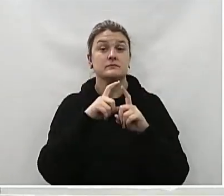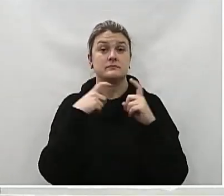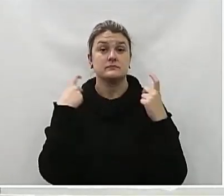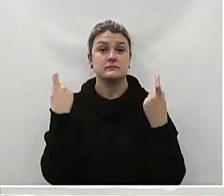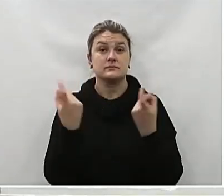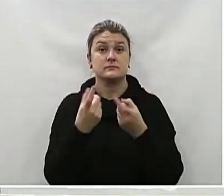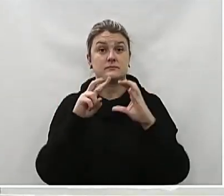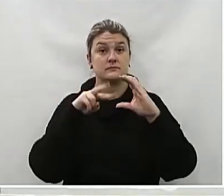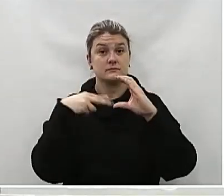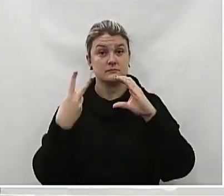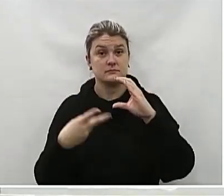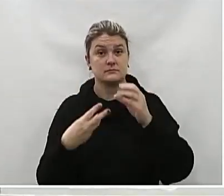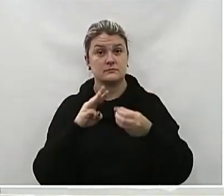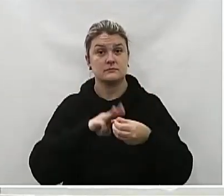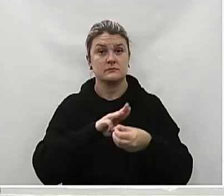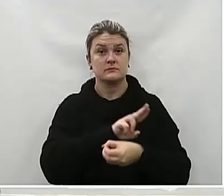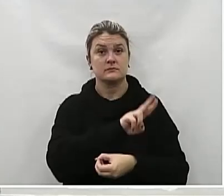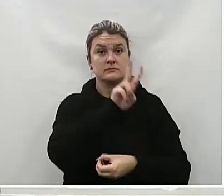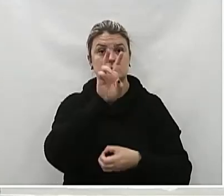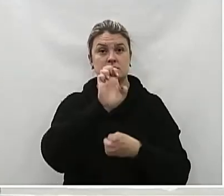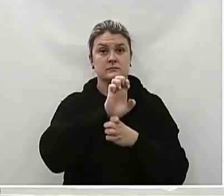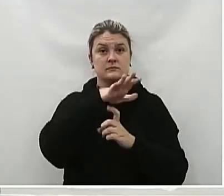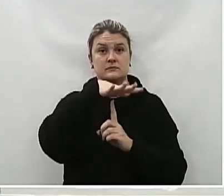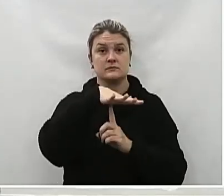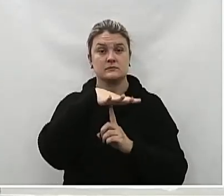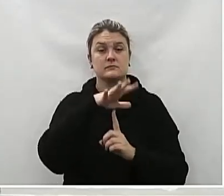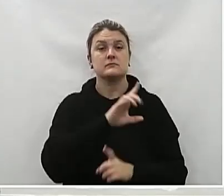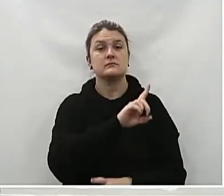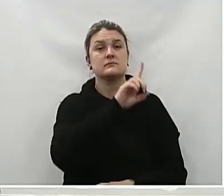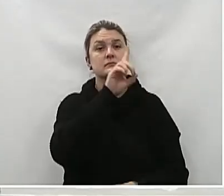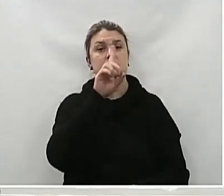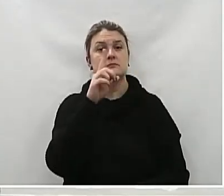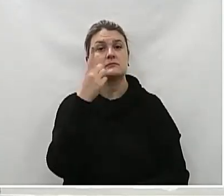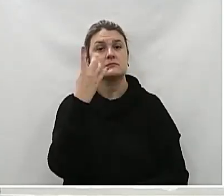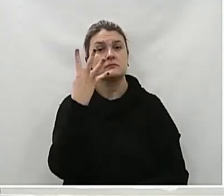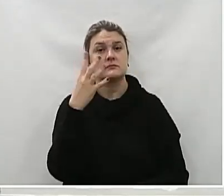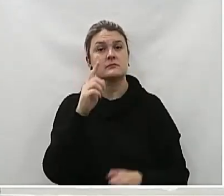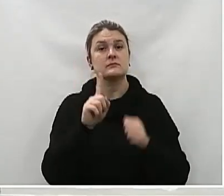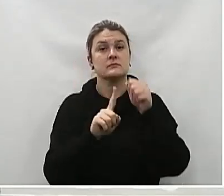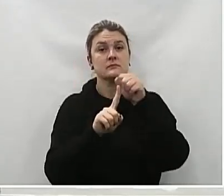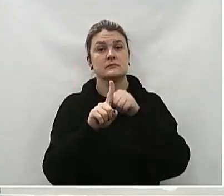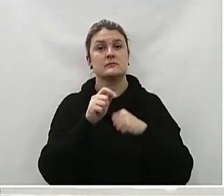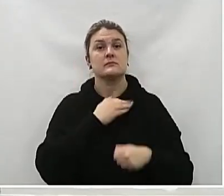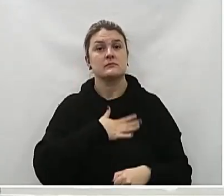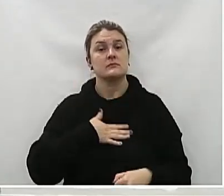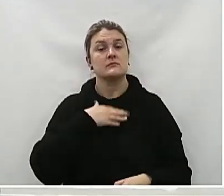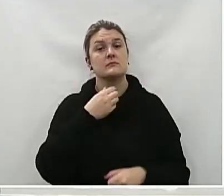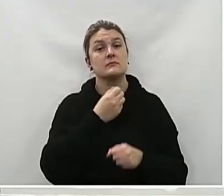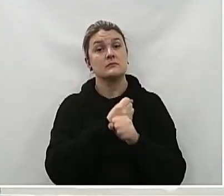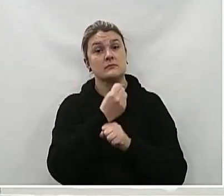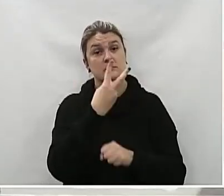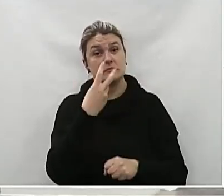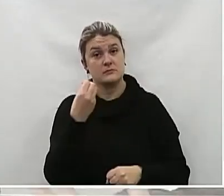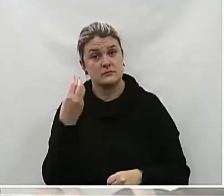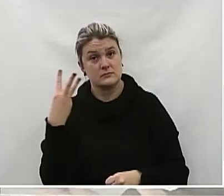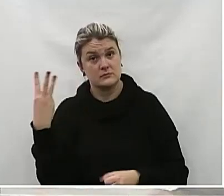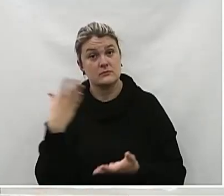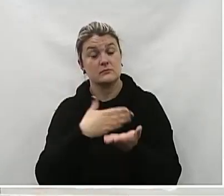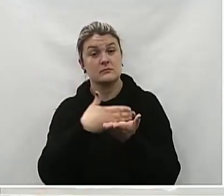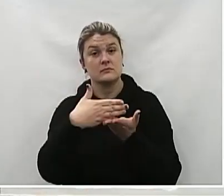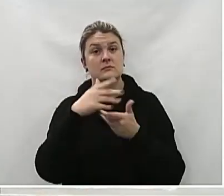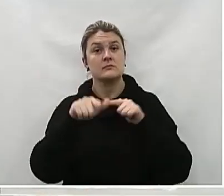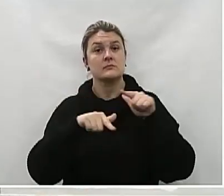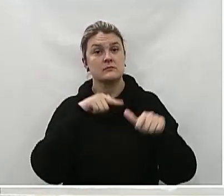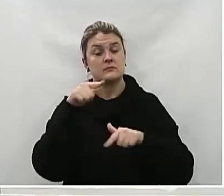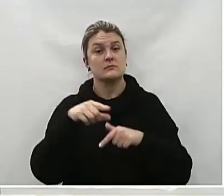ordinária da Câmara Municipal de União da Vitória, Estado do Paraná, do dia 14 de agosto de 2023. Declaro abertos